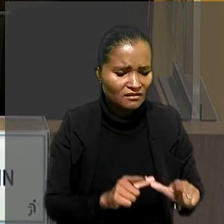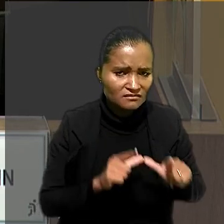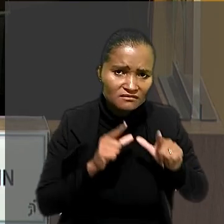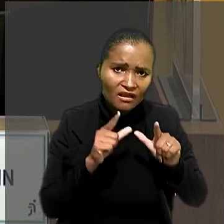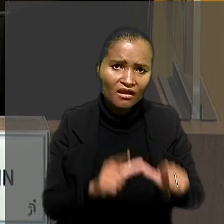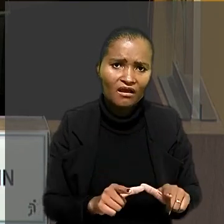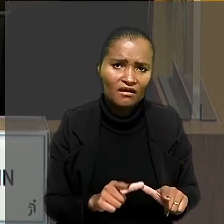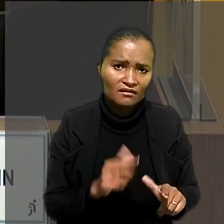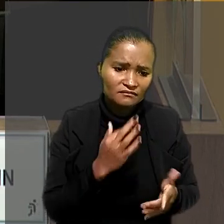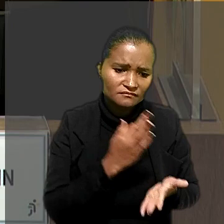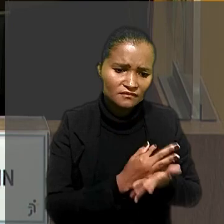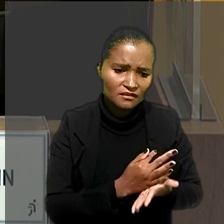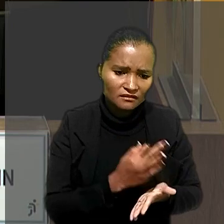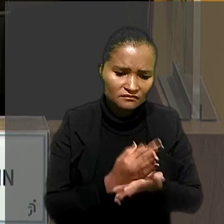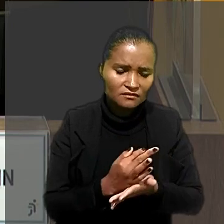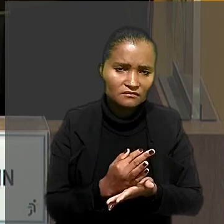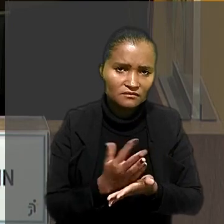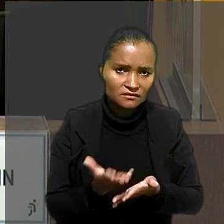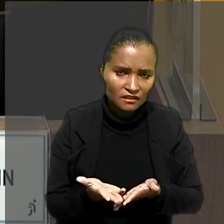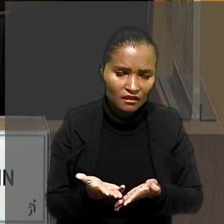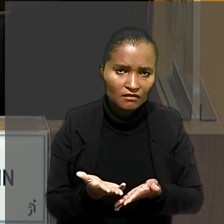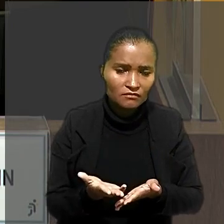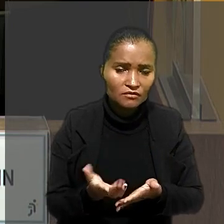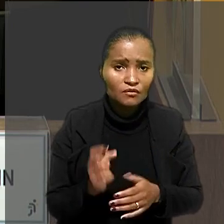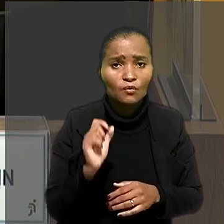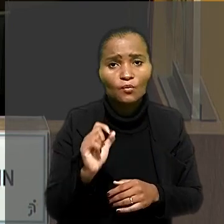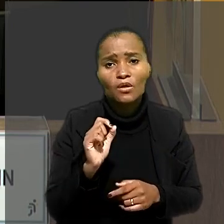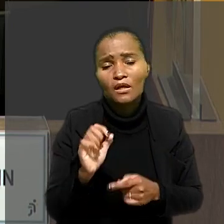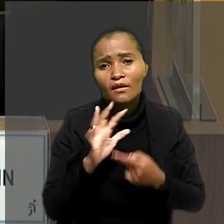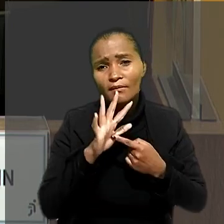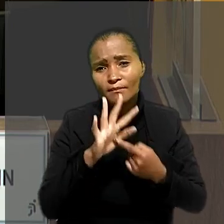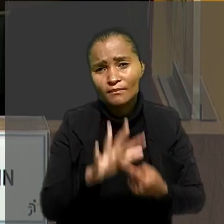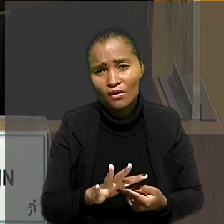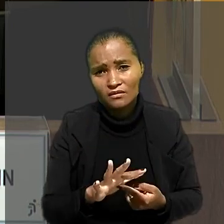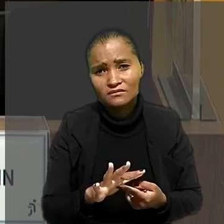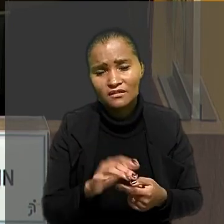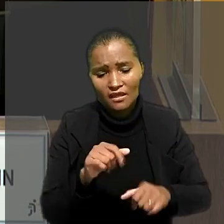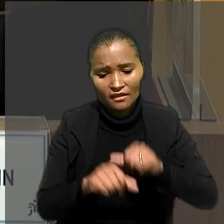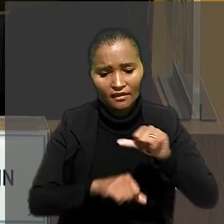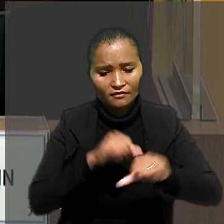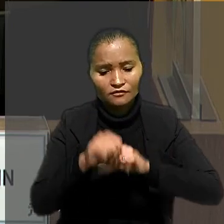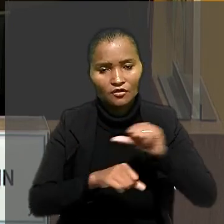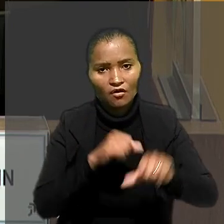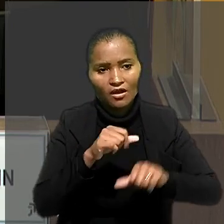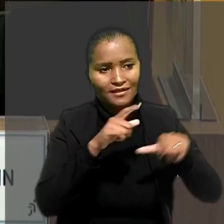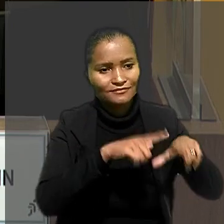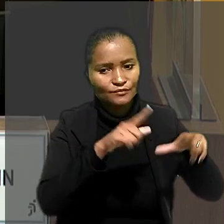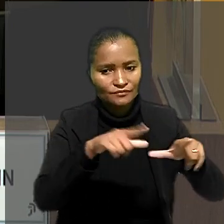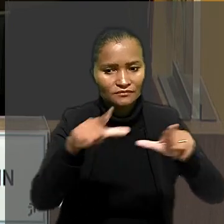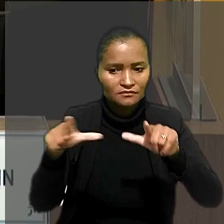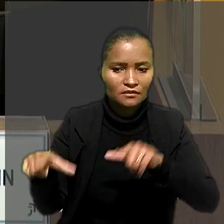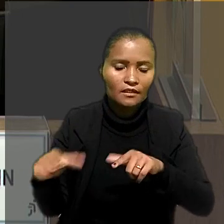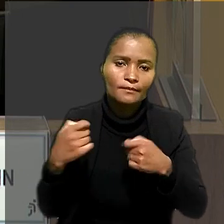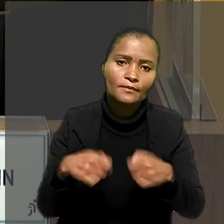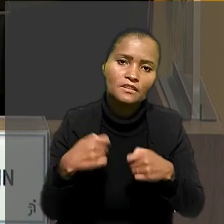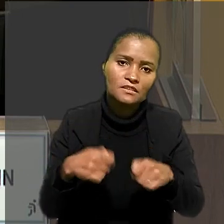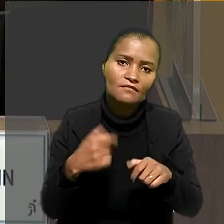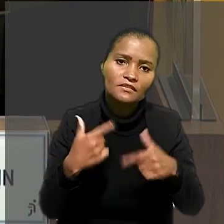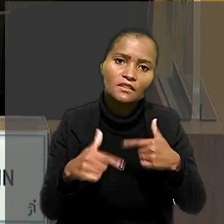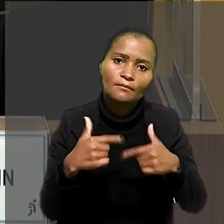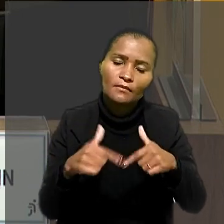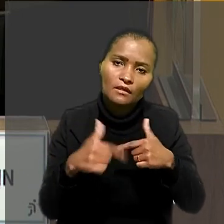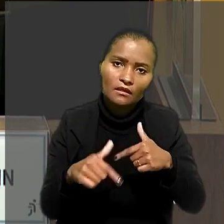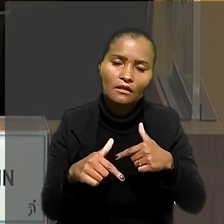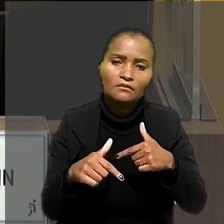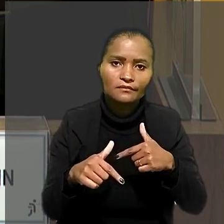médicos e de abono acompanhante, o que mostra que a troca usual do distrito, onde deveria trabalhar, um